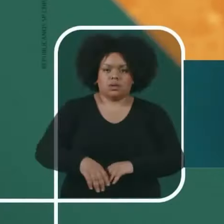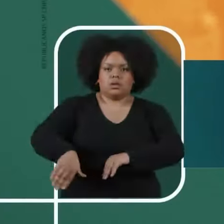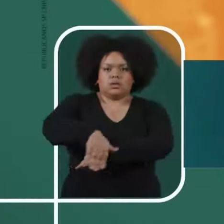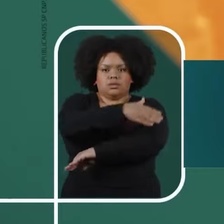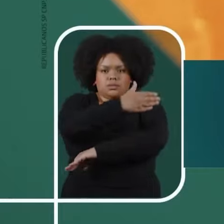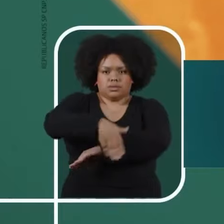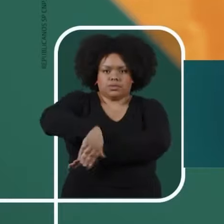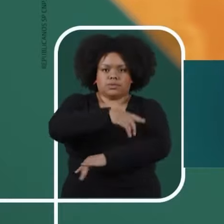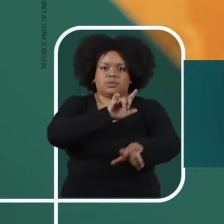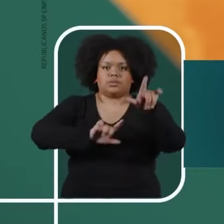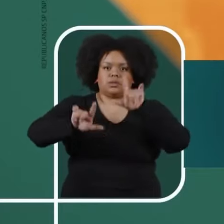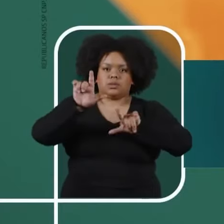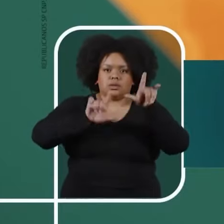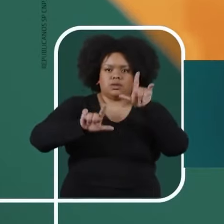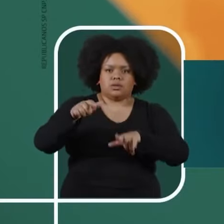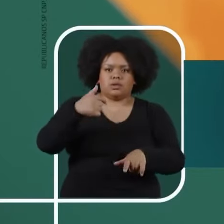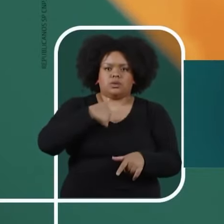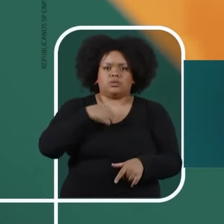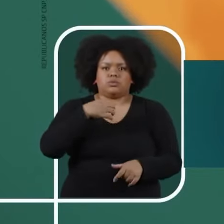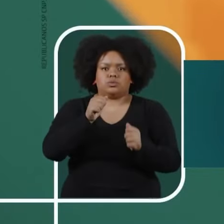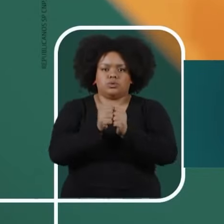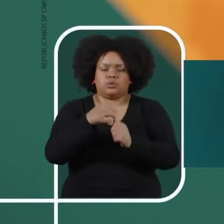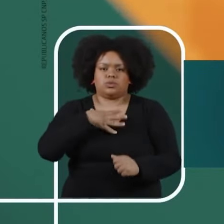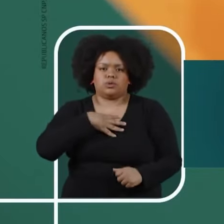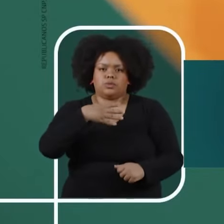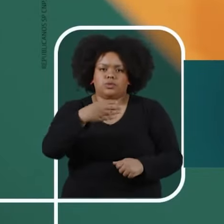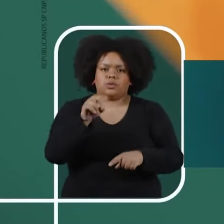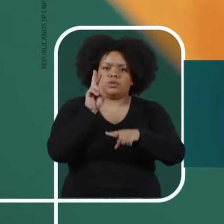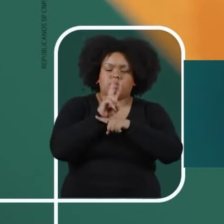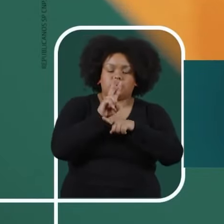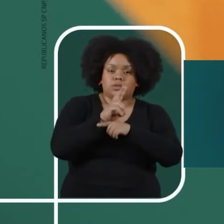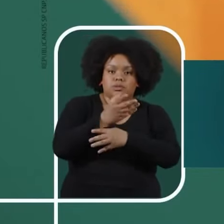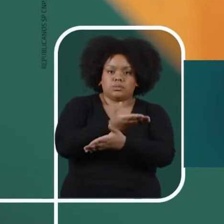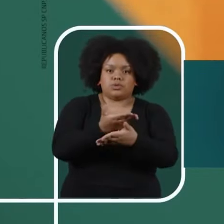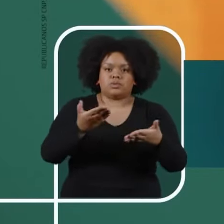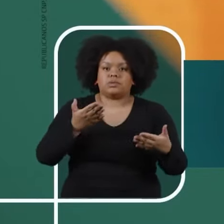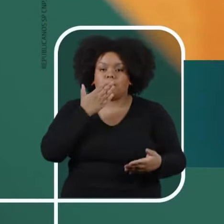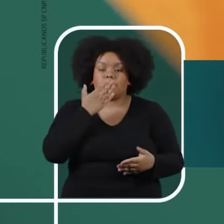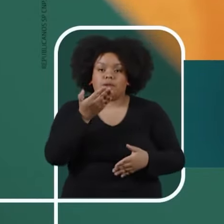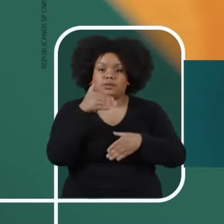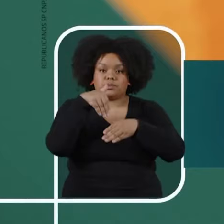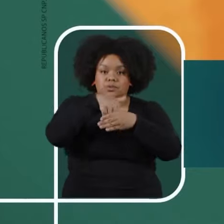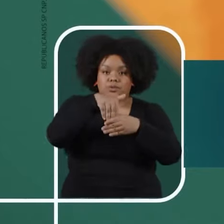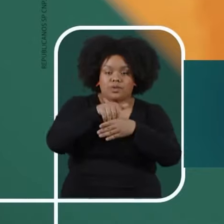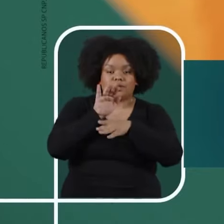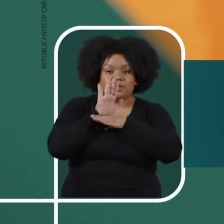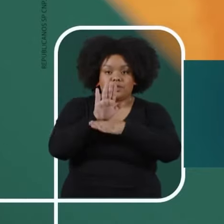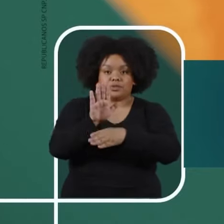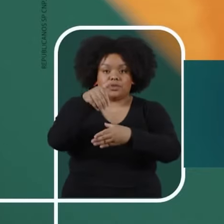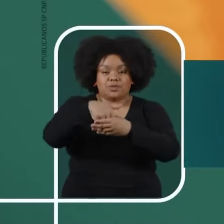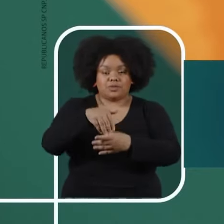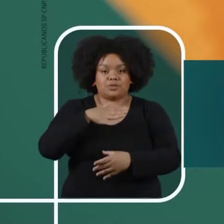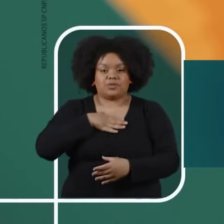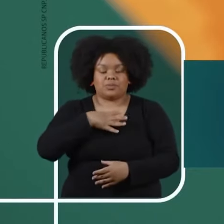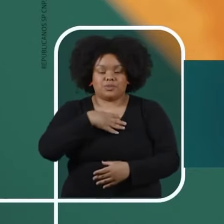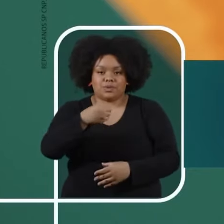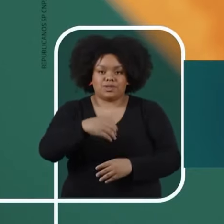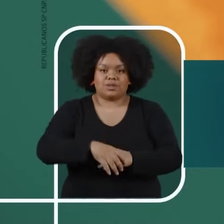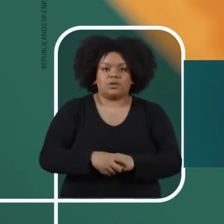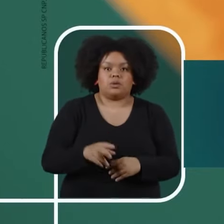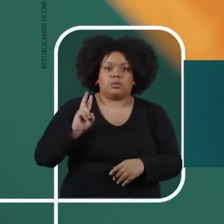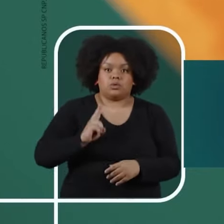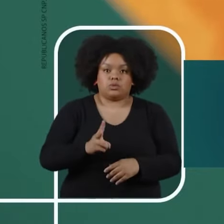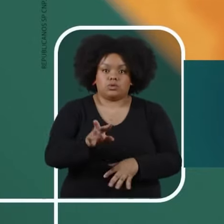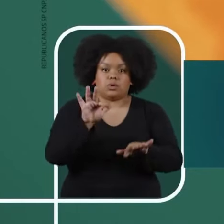Nas ruas e na TV, eu e meu filho, o xerife do consumidor, defendendo você. Peço seu apoio e seu voto. Para vereador, vote 10 mil.